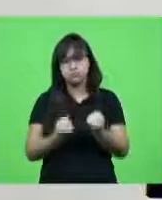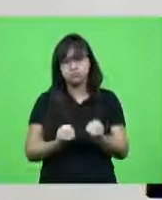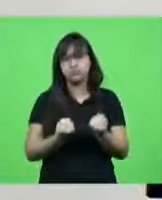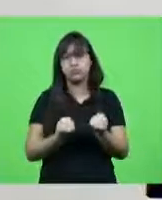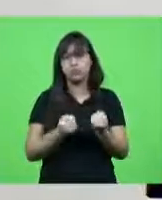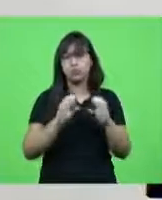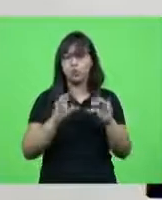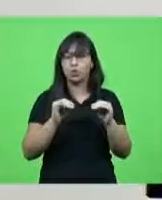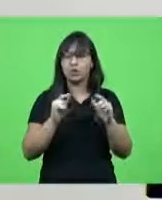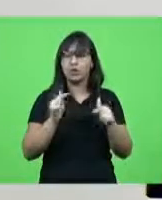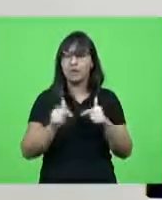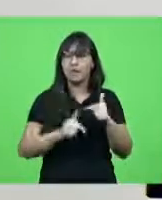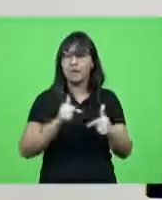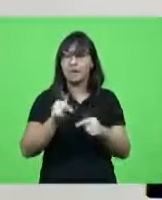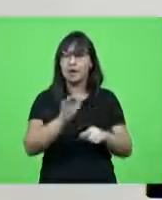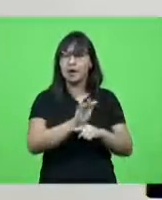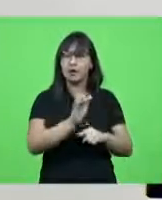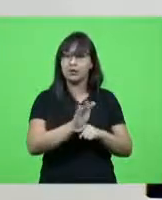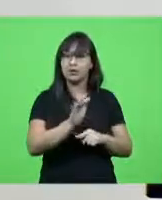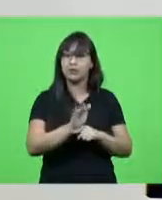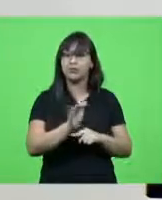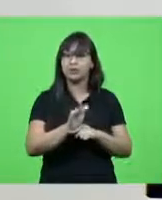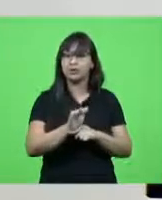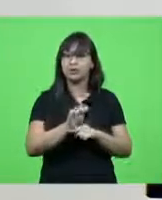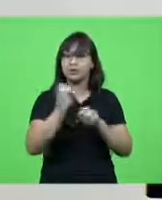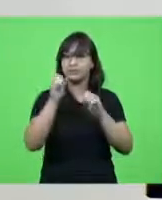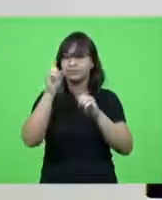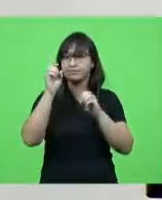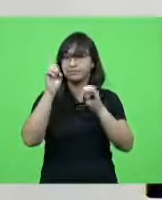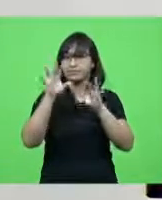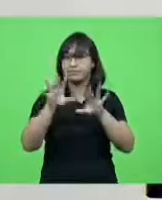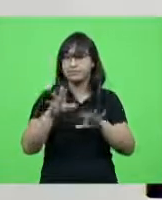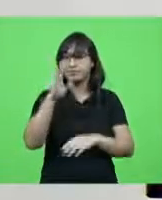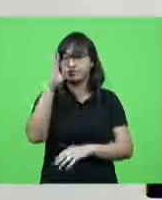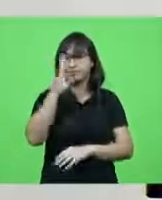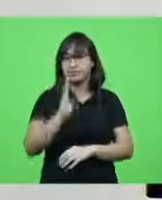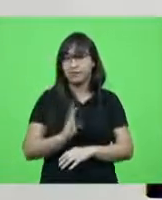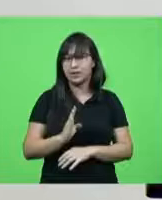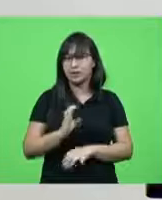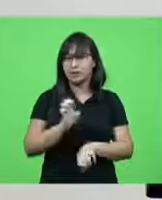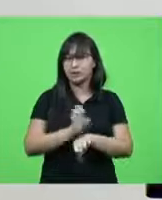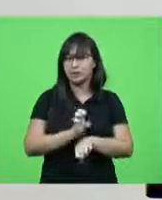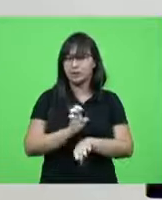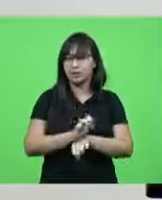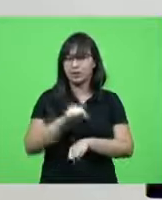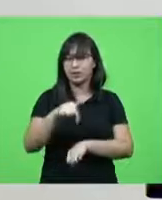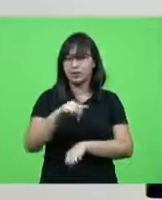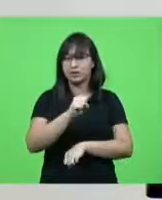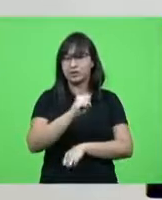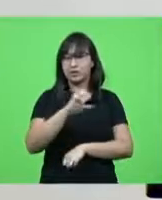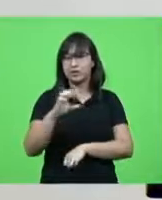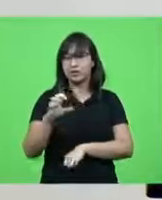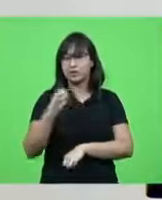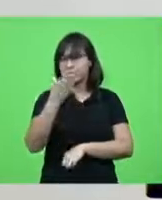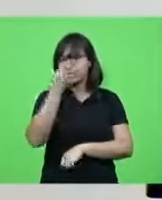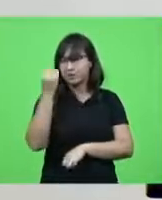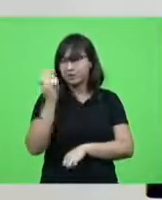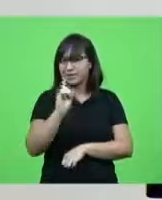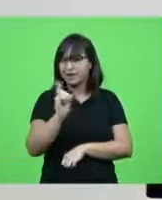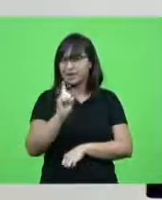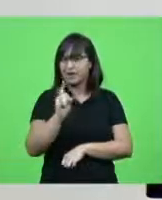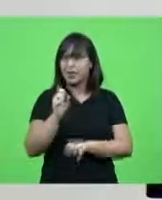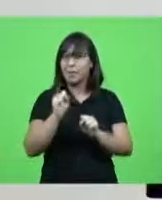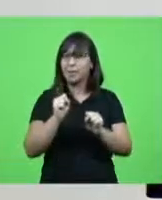a nossa parcela de cooperação que Deus abençoe o nosso Brasil que Deus abençoe o estado de Santa Catarina e não se esqueça vamos